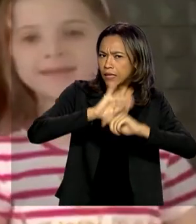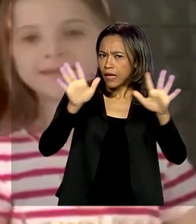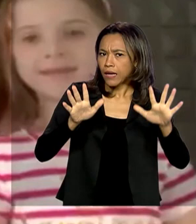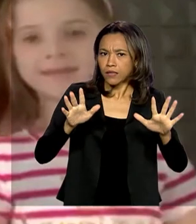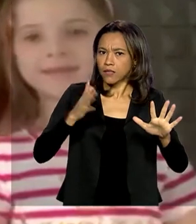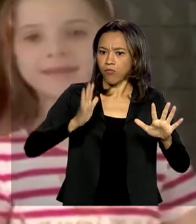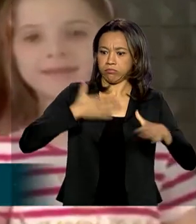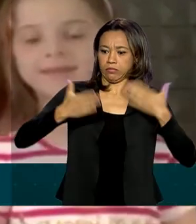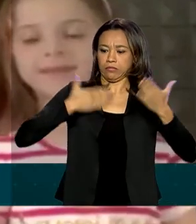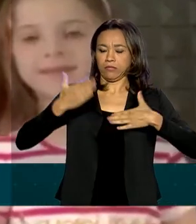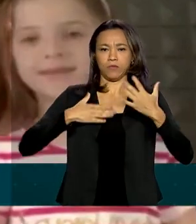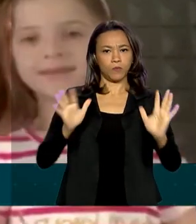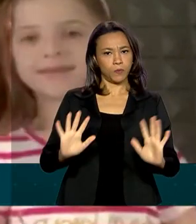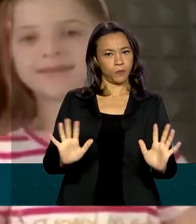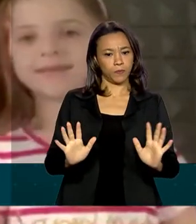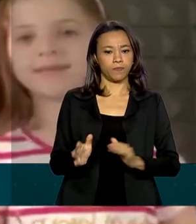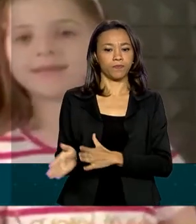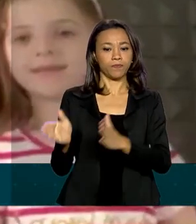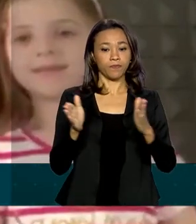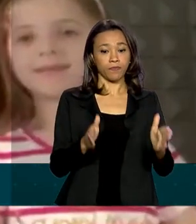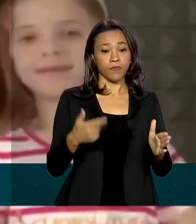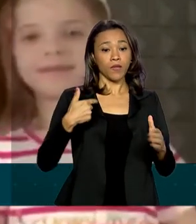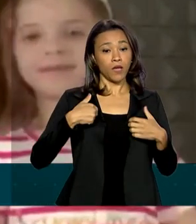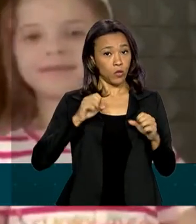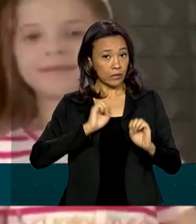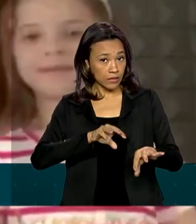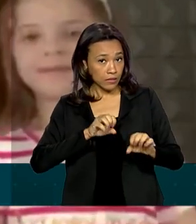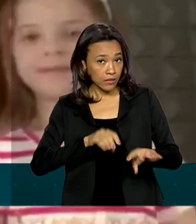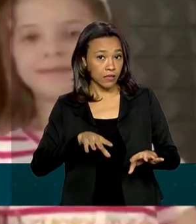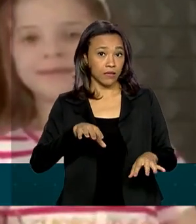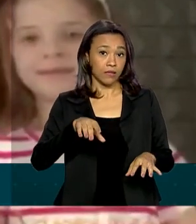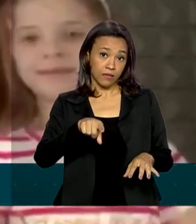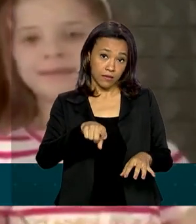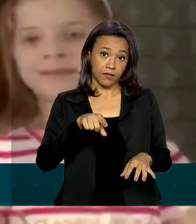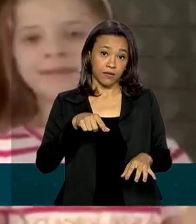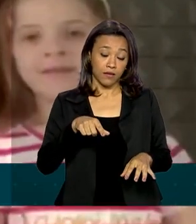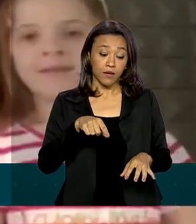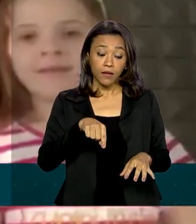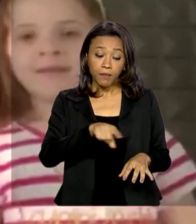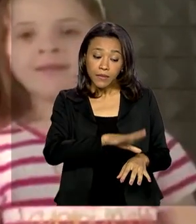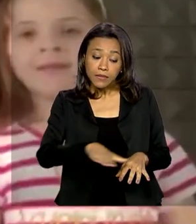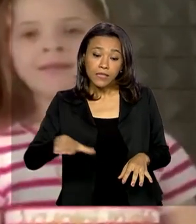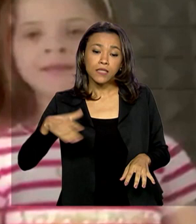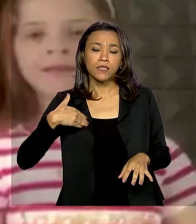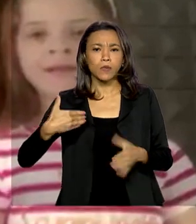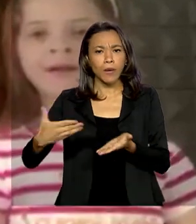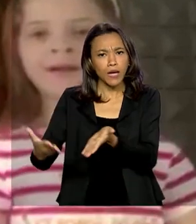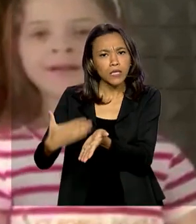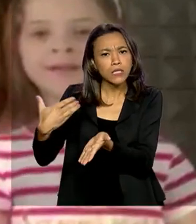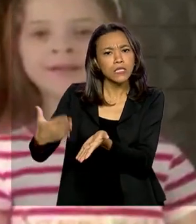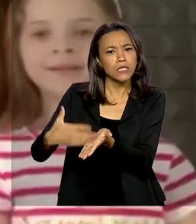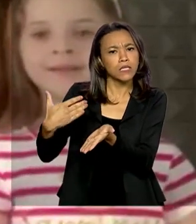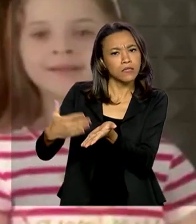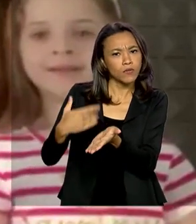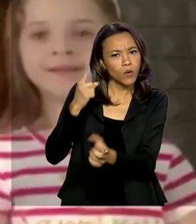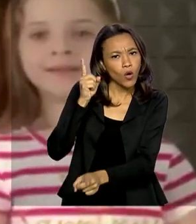expliquei para as meninas de uma forma lúdica, através de uma cartilha que eu encontrei,